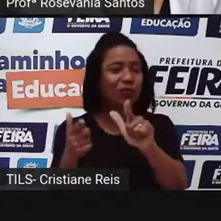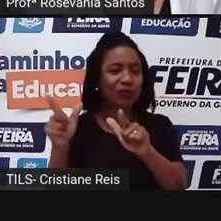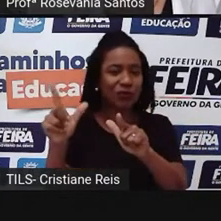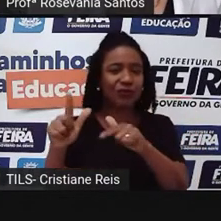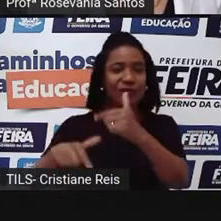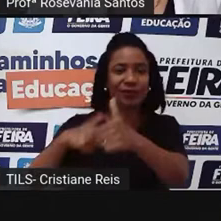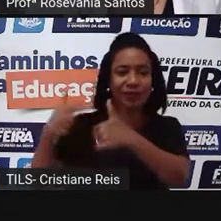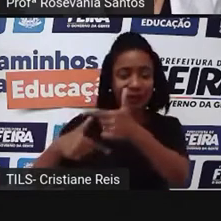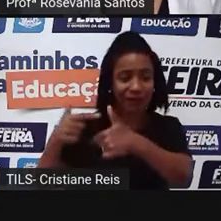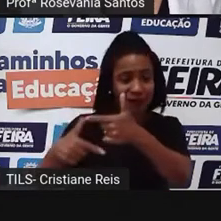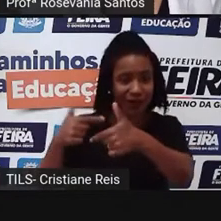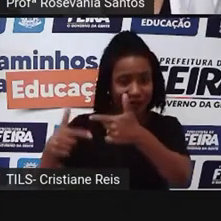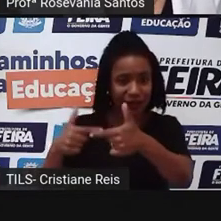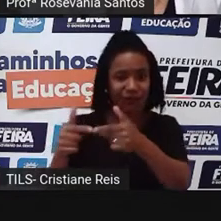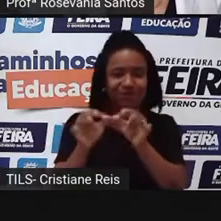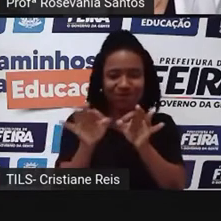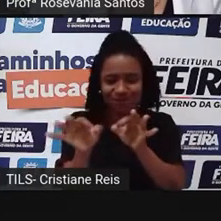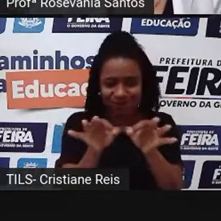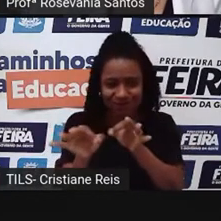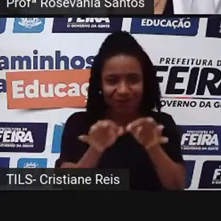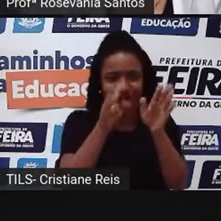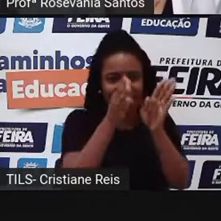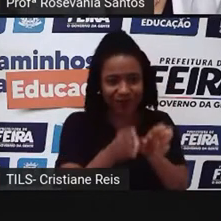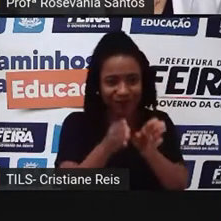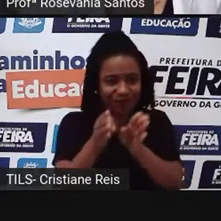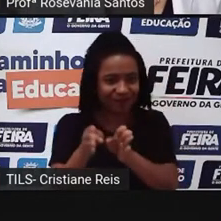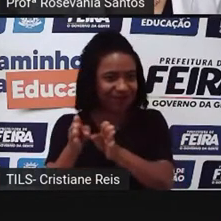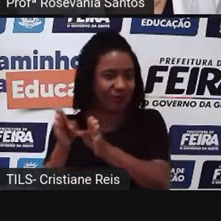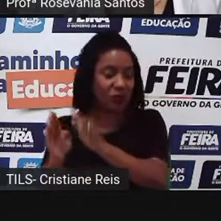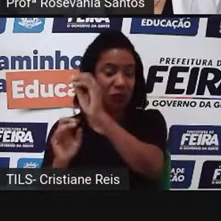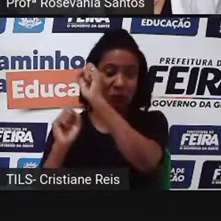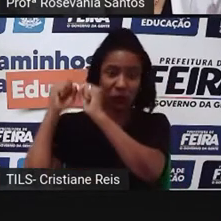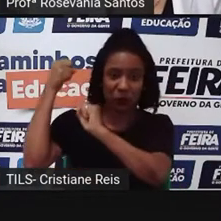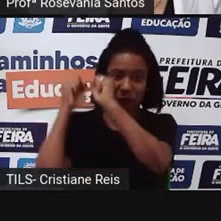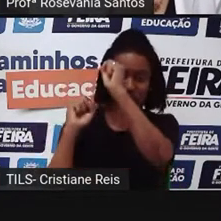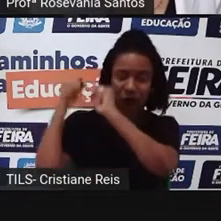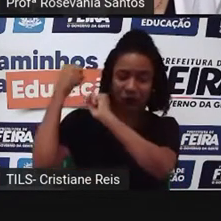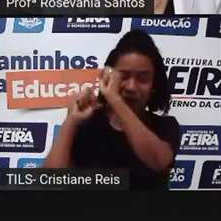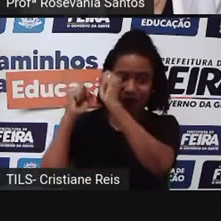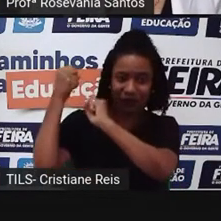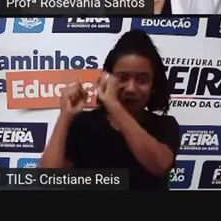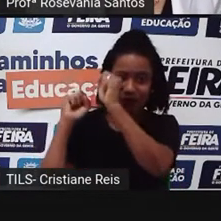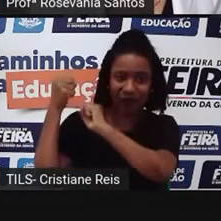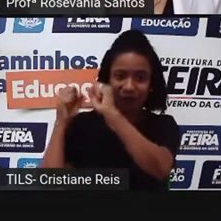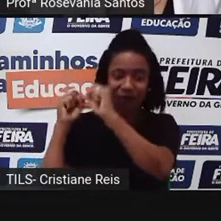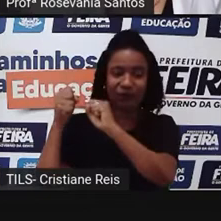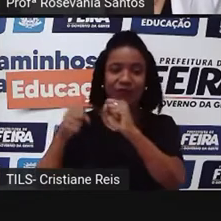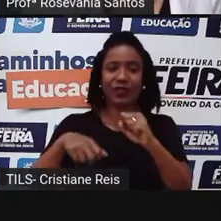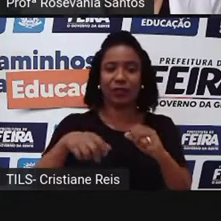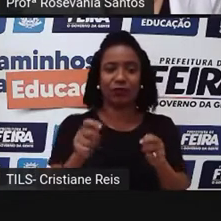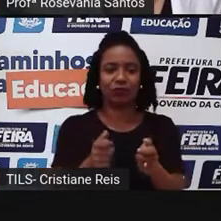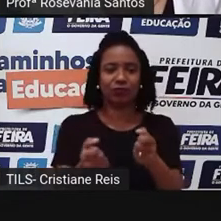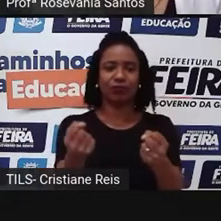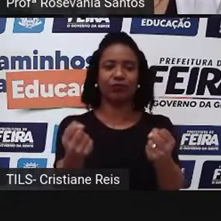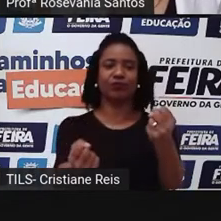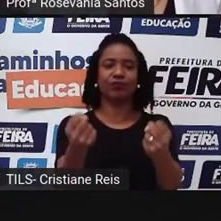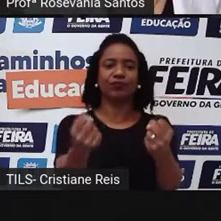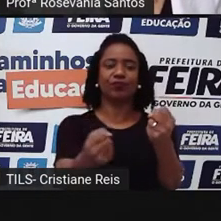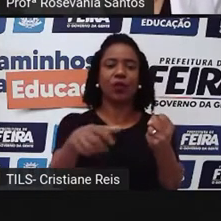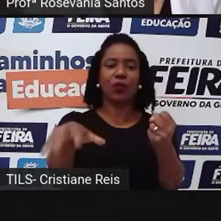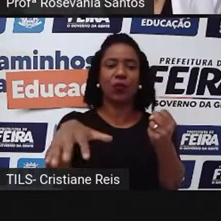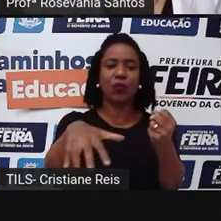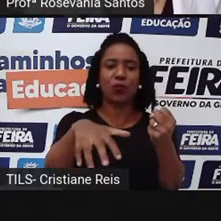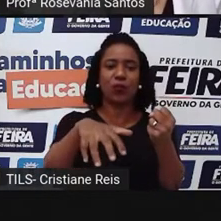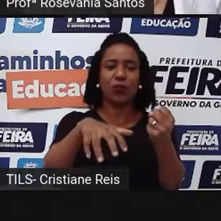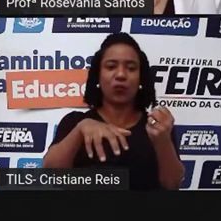campo extremamente mecanizada, né? Toda automatizada. Você chega lá, aperta botãozinho. Bota um